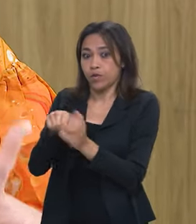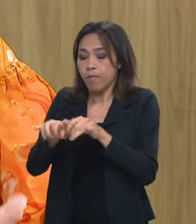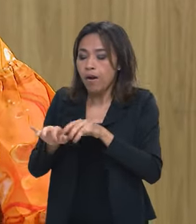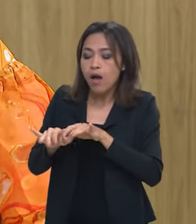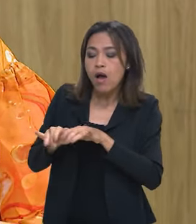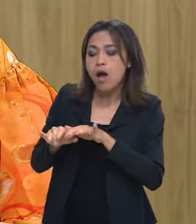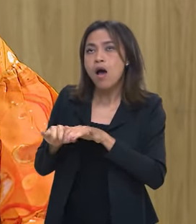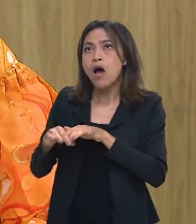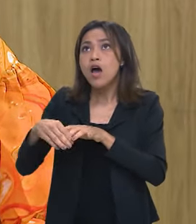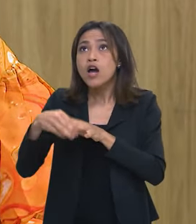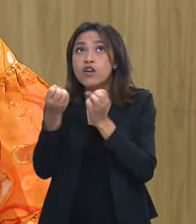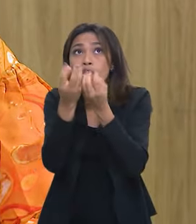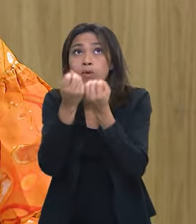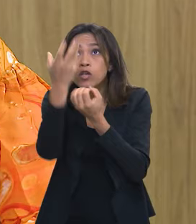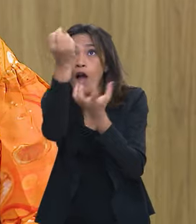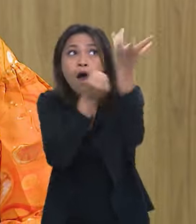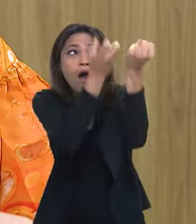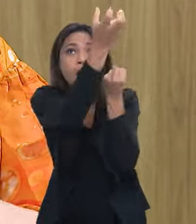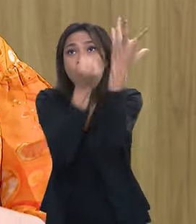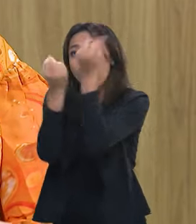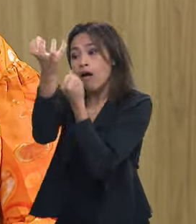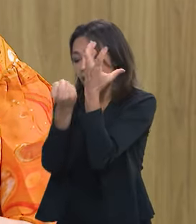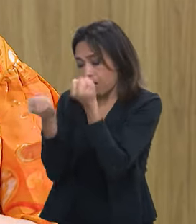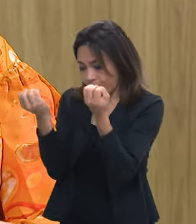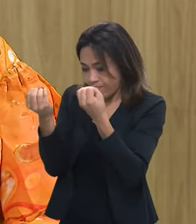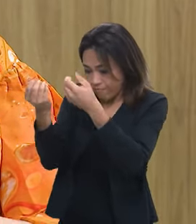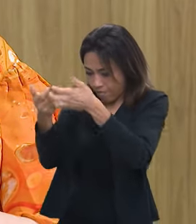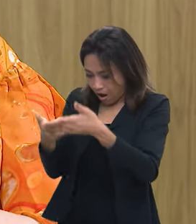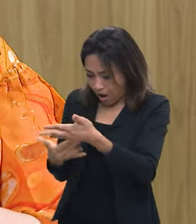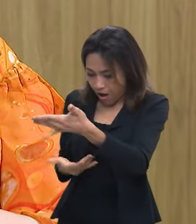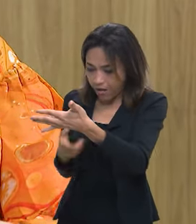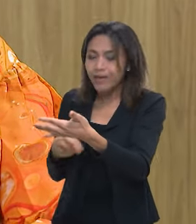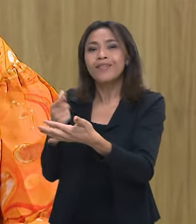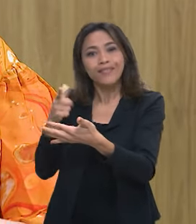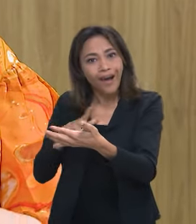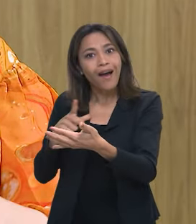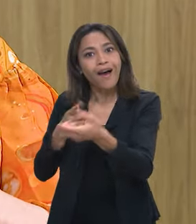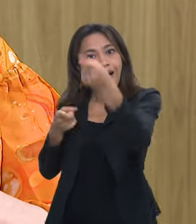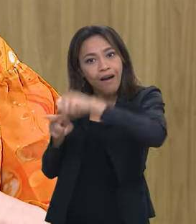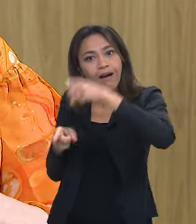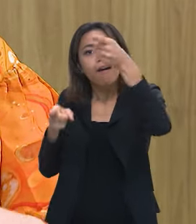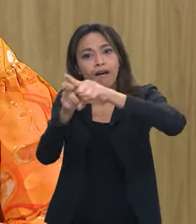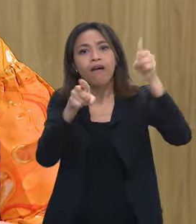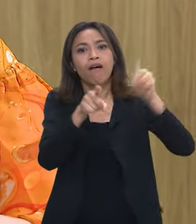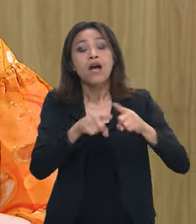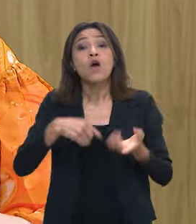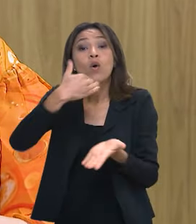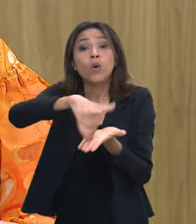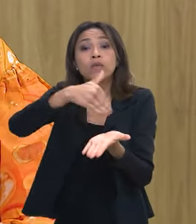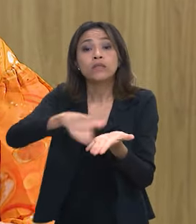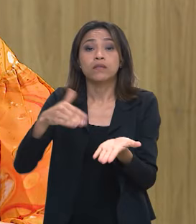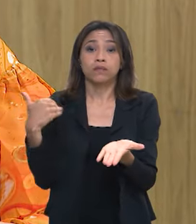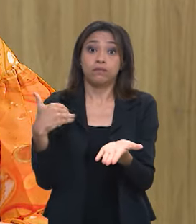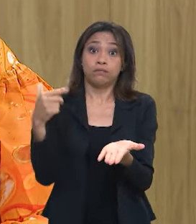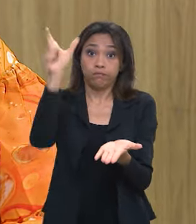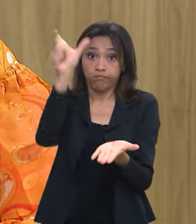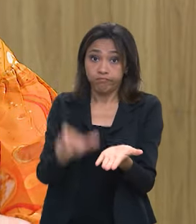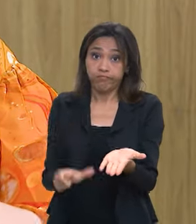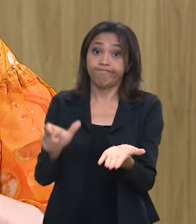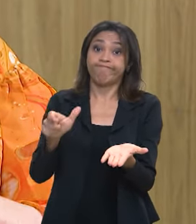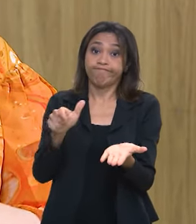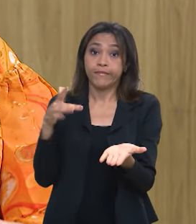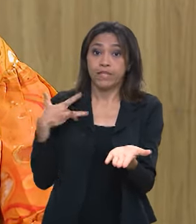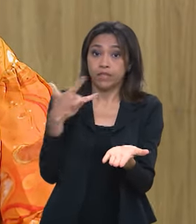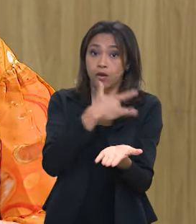para que possamos ter essa integração de dados. e estamos contando com a adesão do Conselho dos Secretários Estaduais de